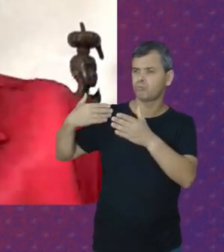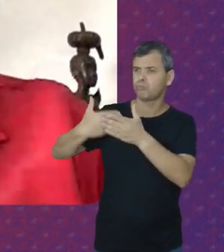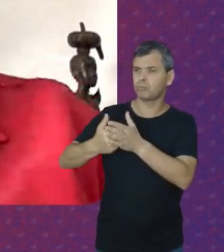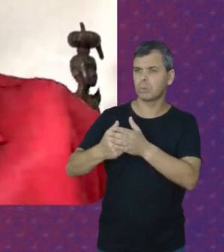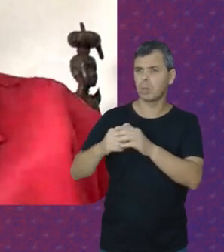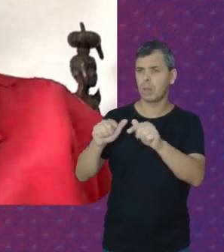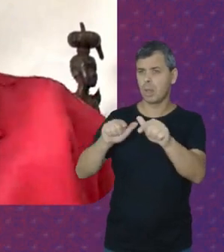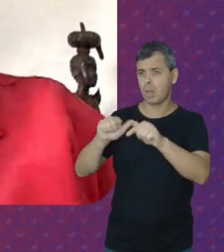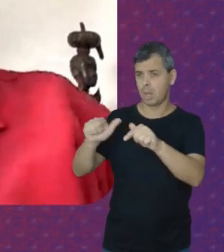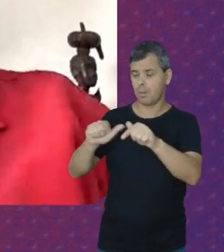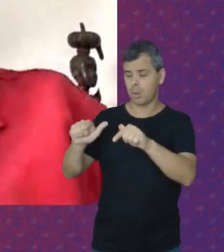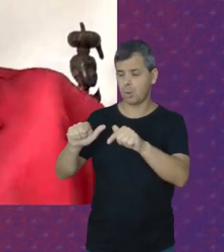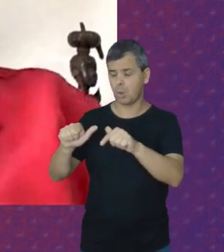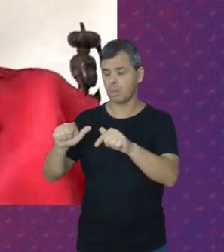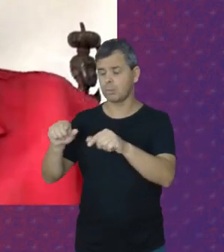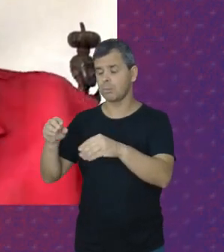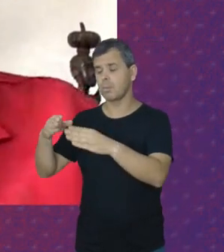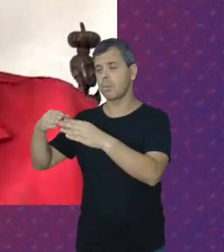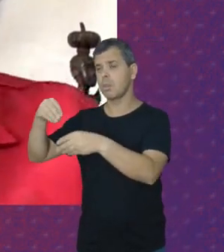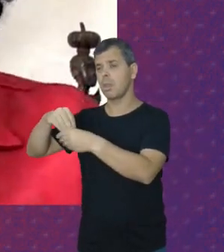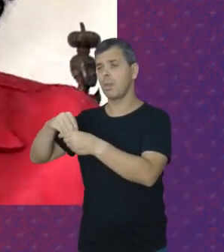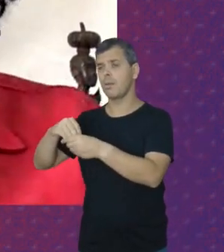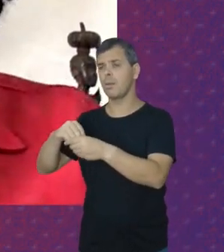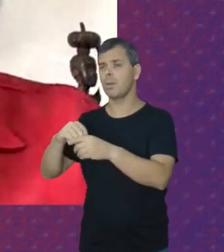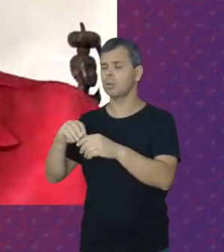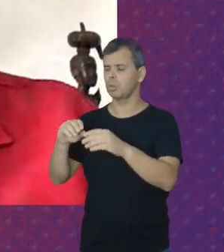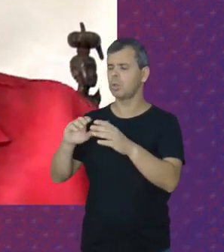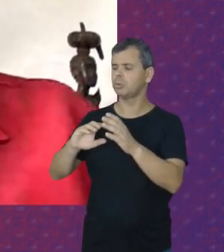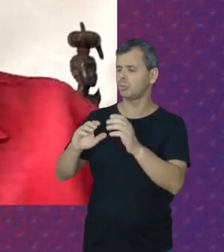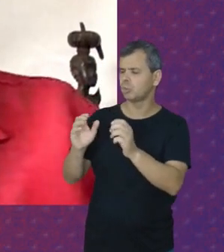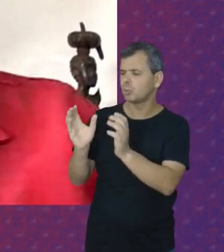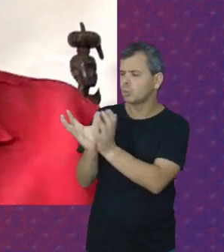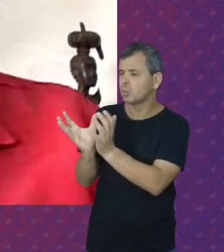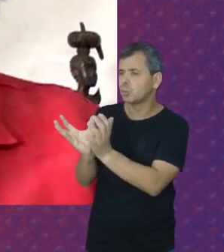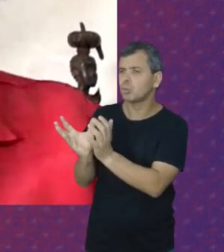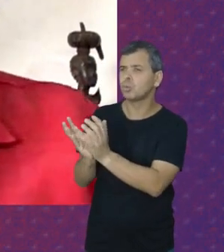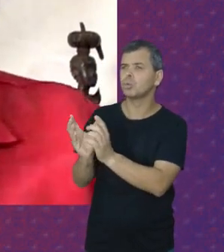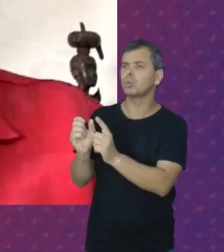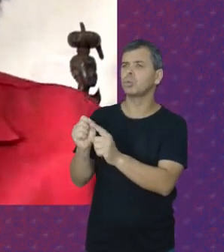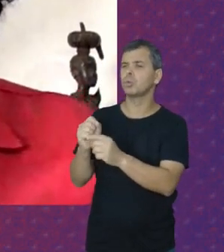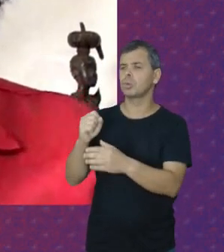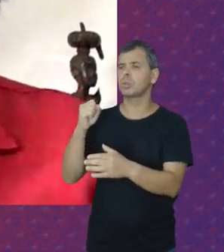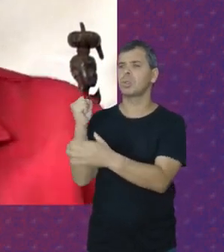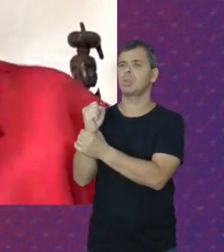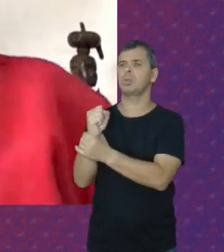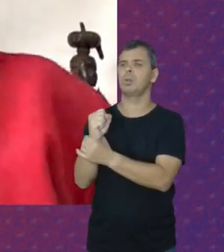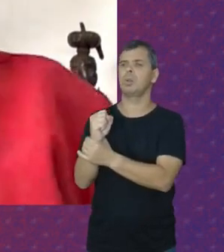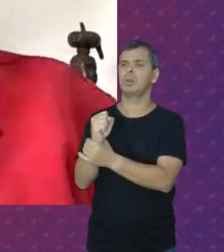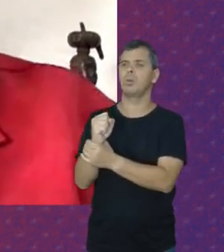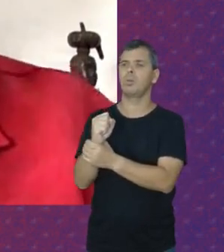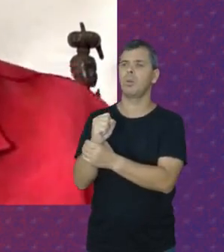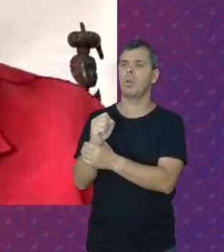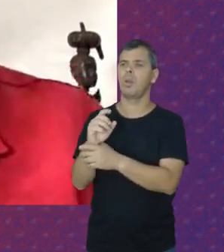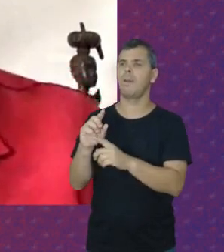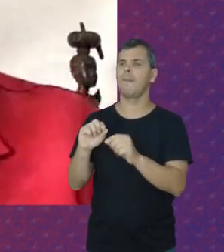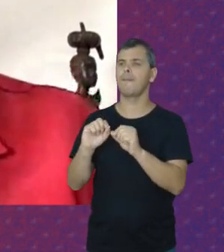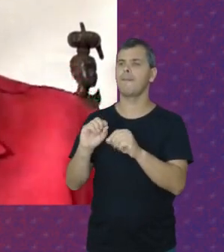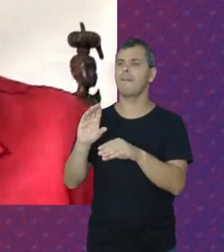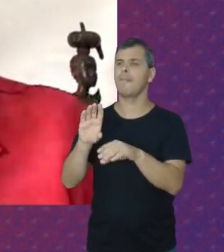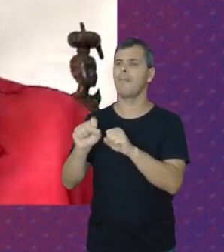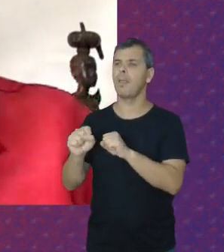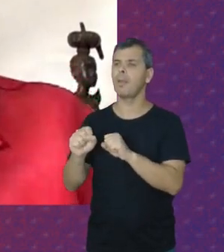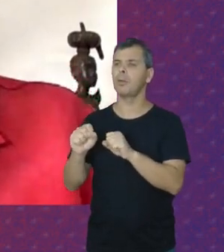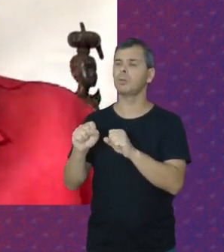trabalhadoras Domésticas A partir das suas Associações Que ainda Que tínhamos Uma formação Dos